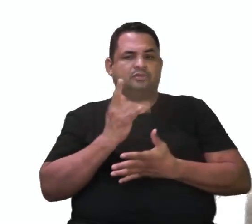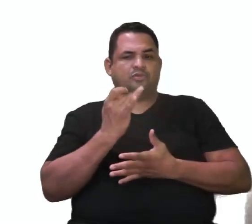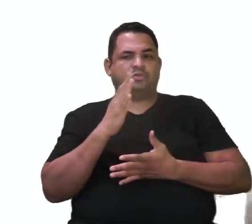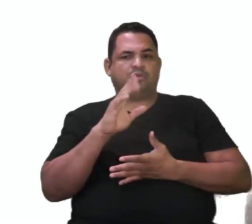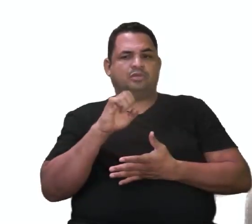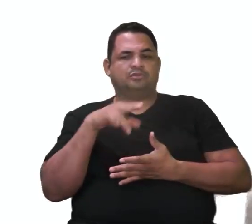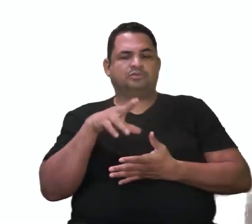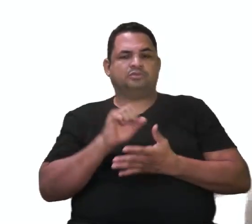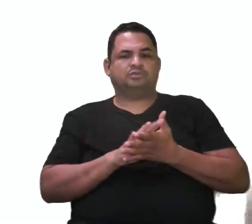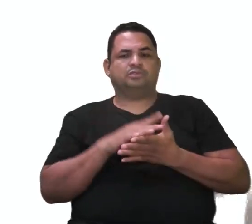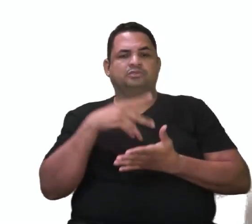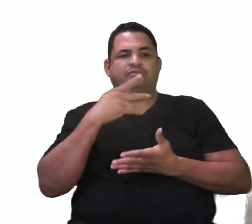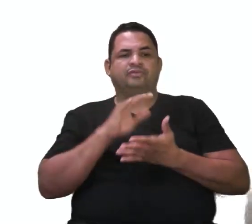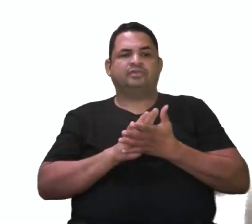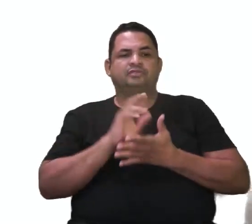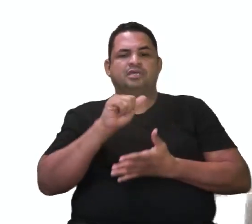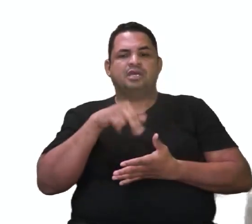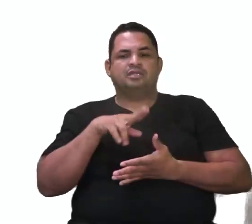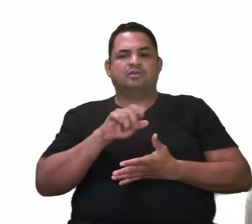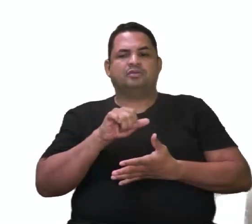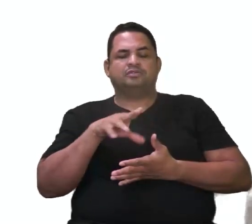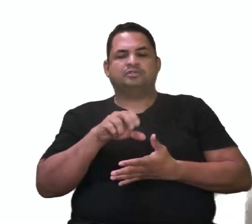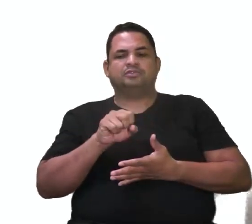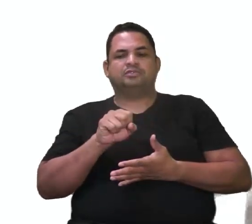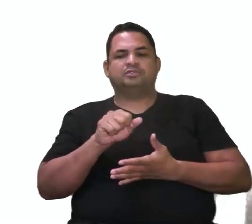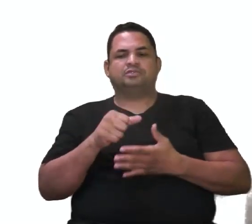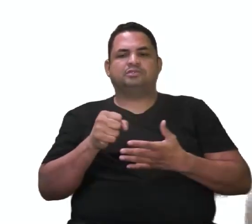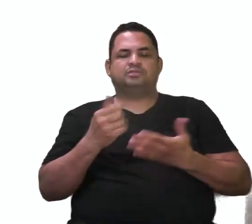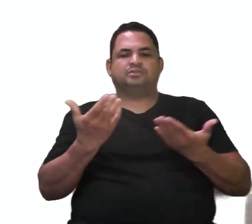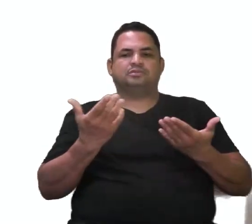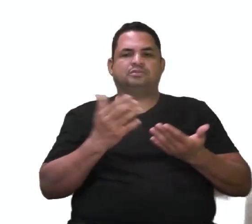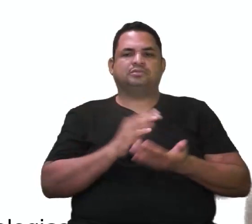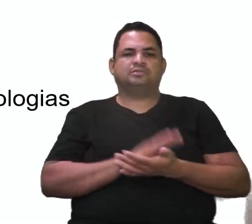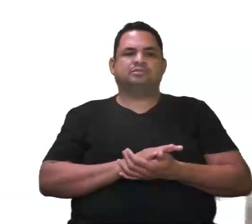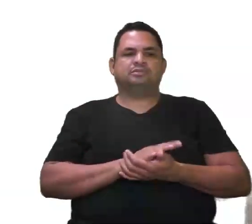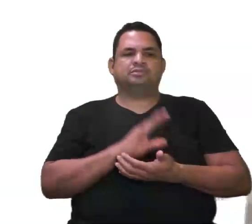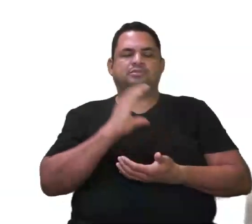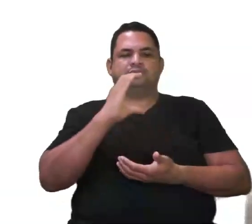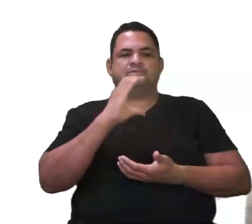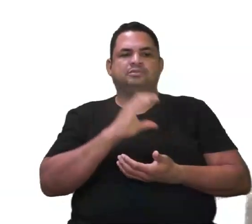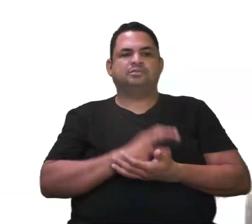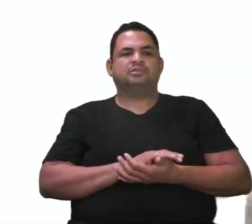homologias, mas sim de analogias. Então, não pode ser. C.